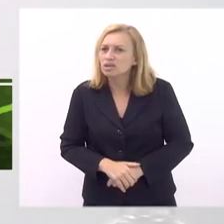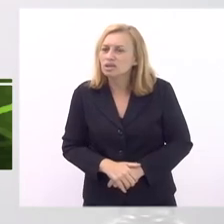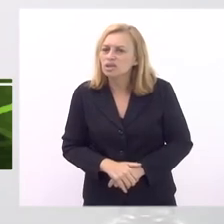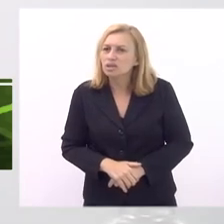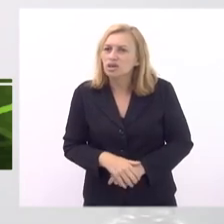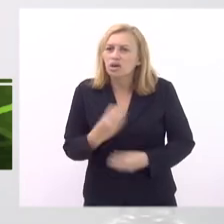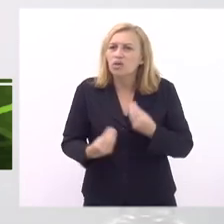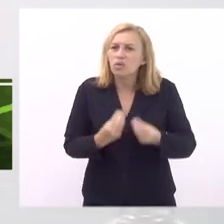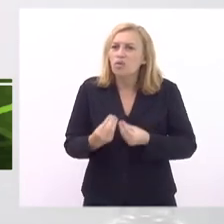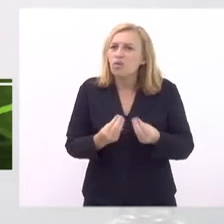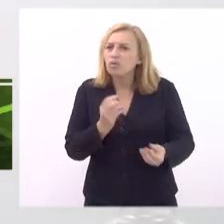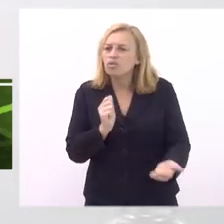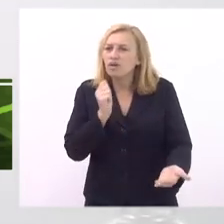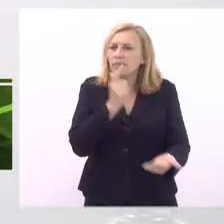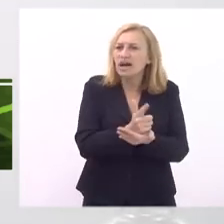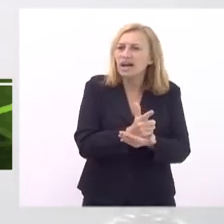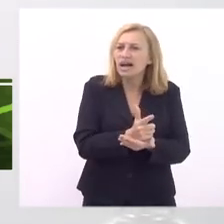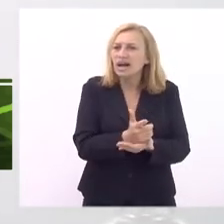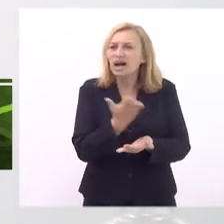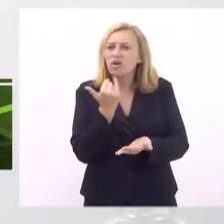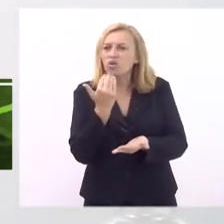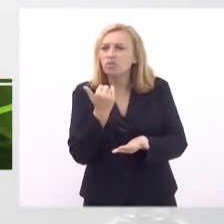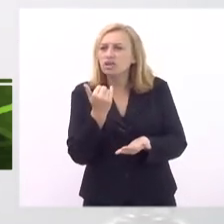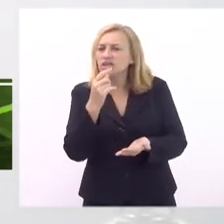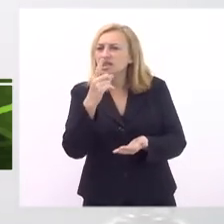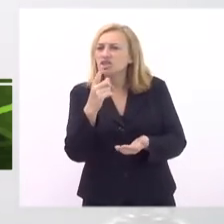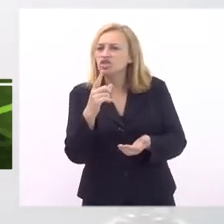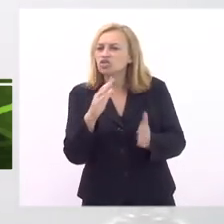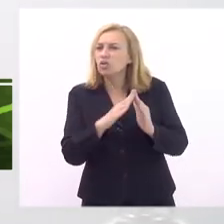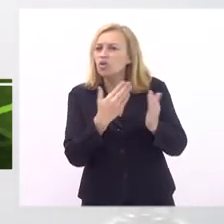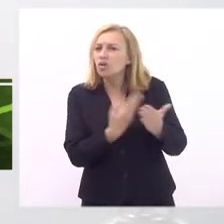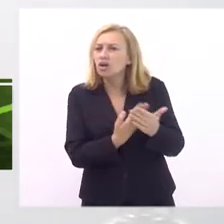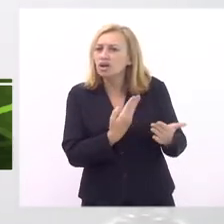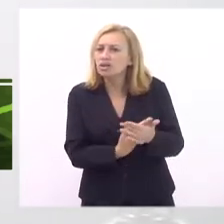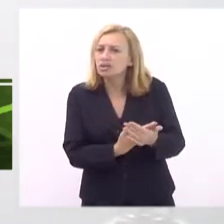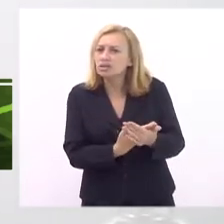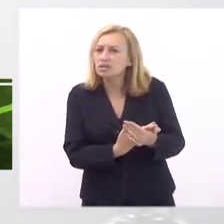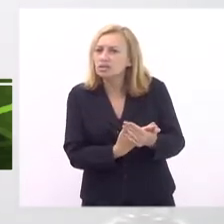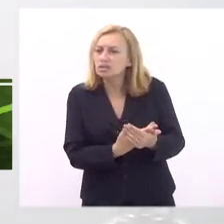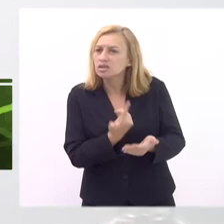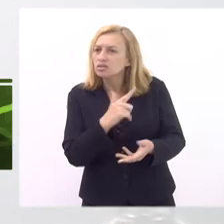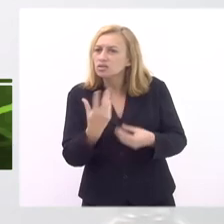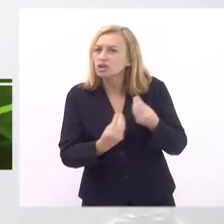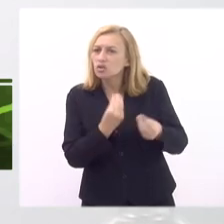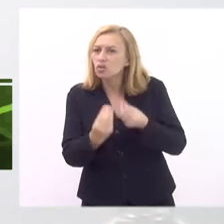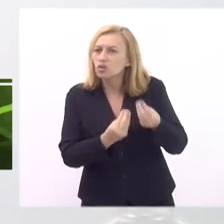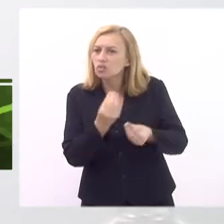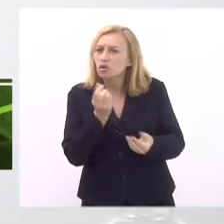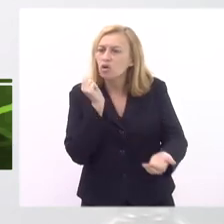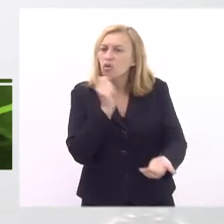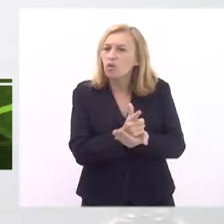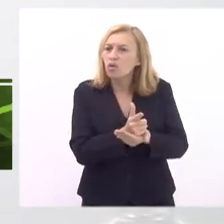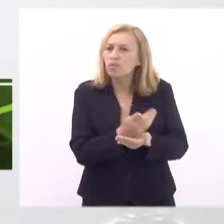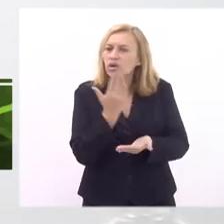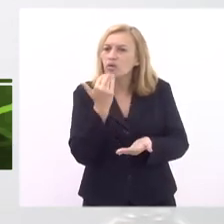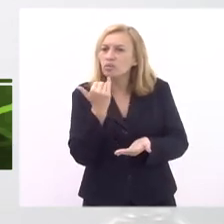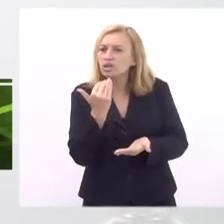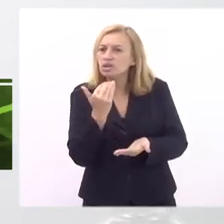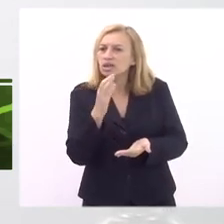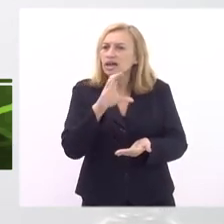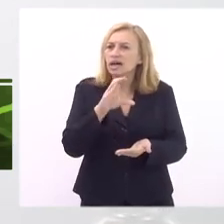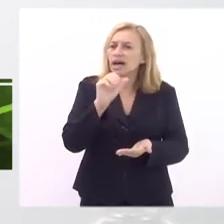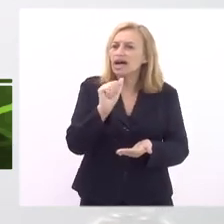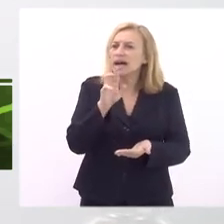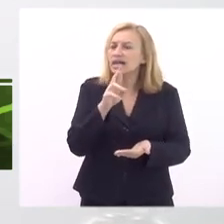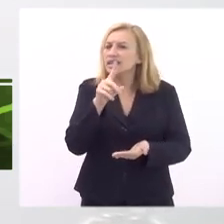como que vai pagar a merenda sendo que aumentou muito os preços como que paga sendo que não tem como aí compra a comida tipo o cardápio escolar aqui era para